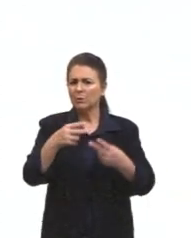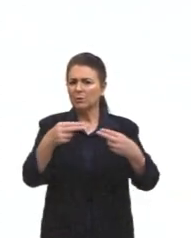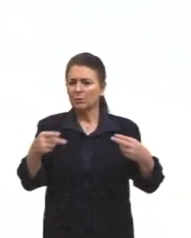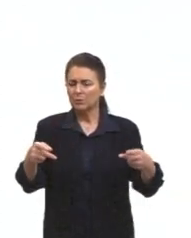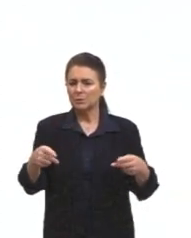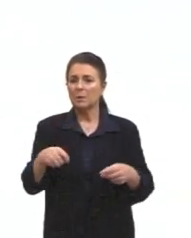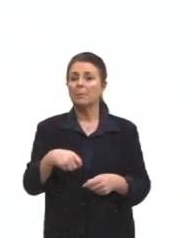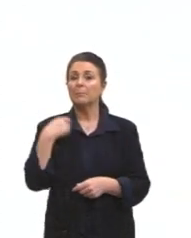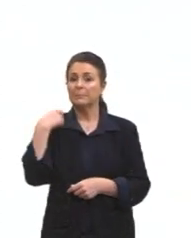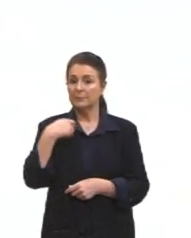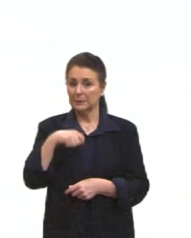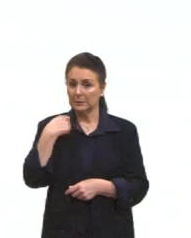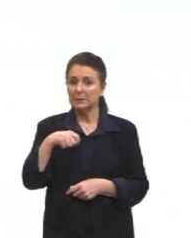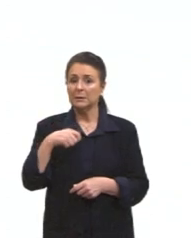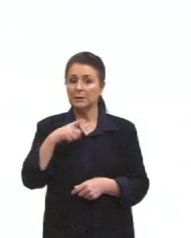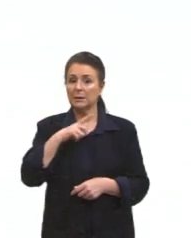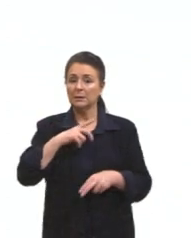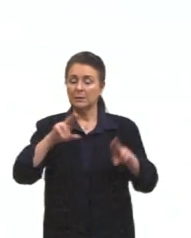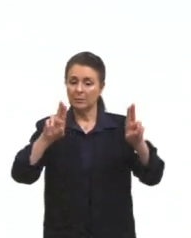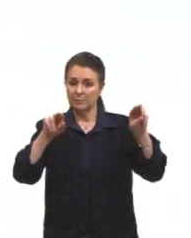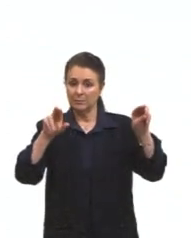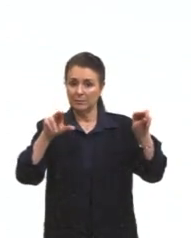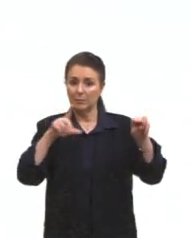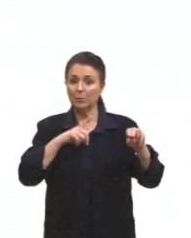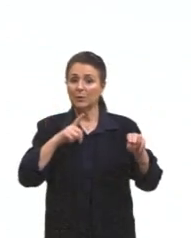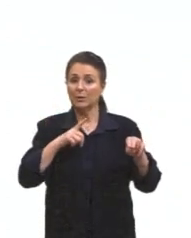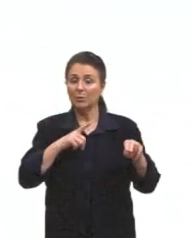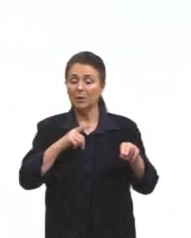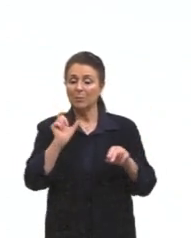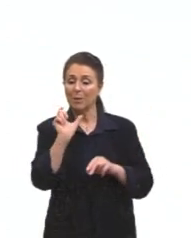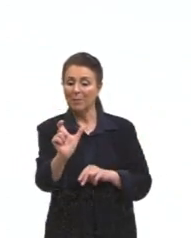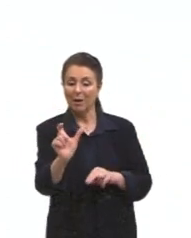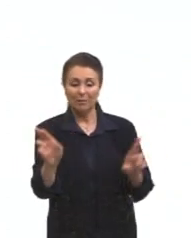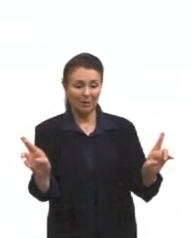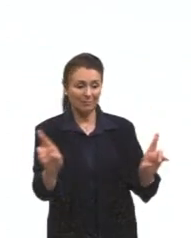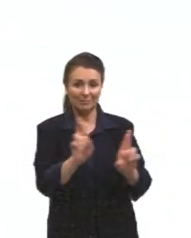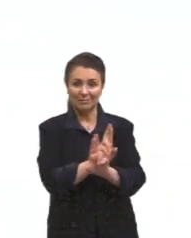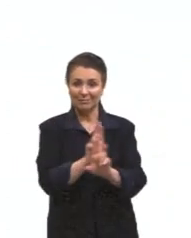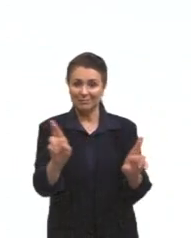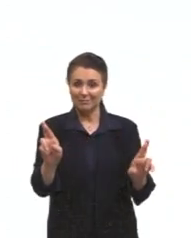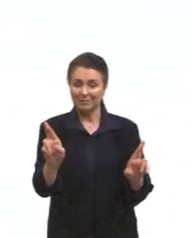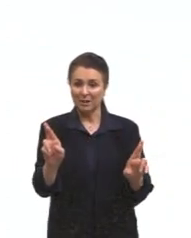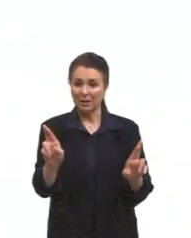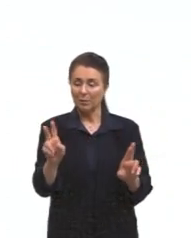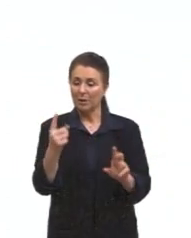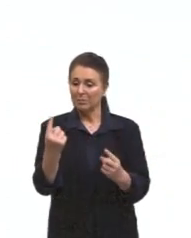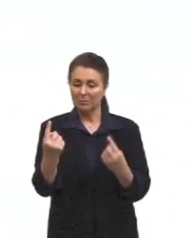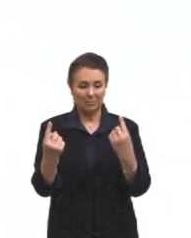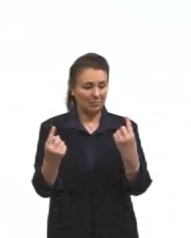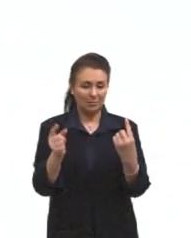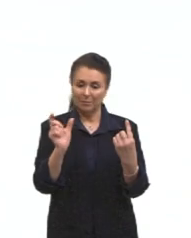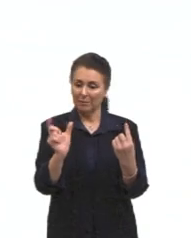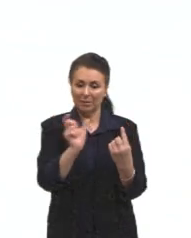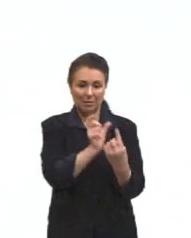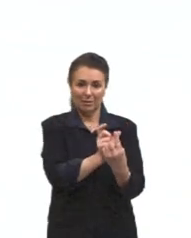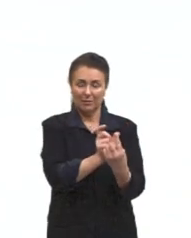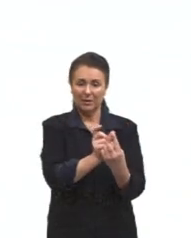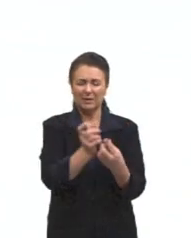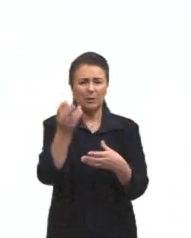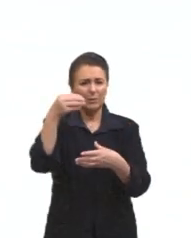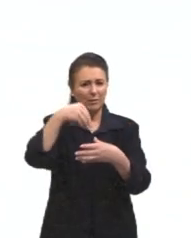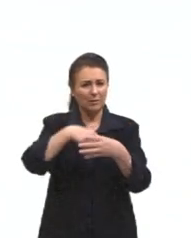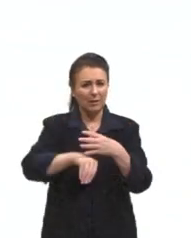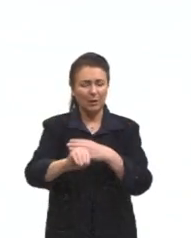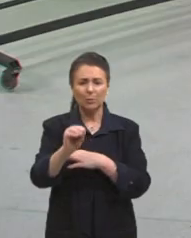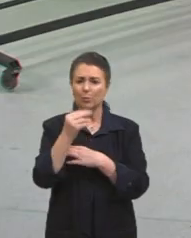devem apresentar aspas por não existirem correspondentes. Será que nós temos palavras dentro da língua inglesa que vem